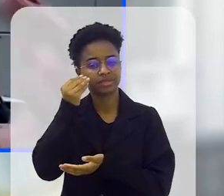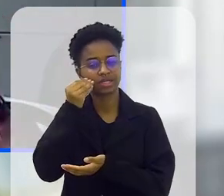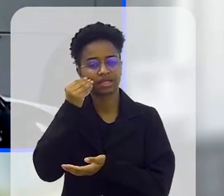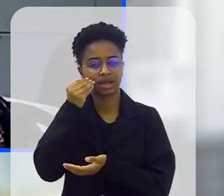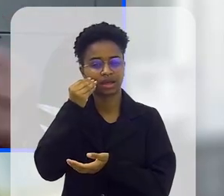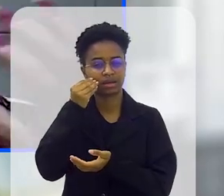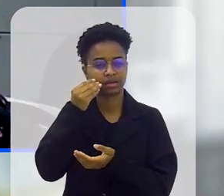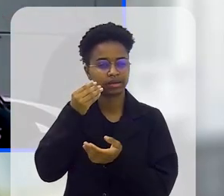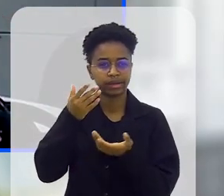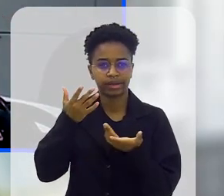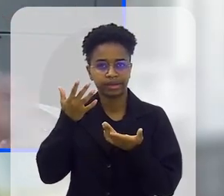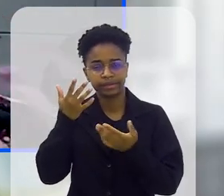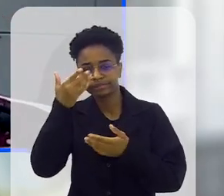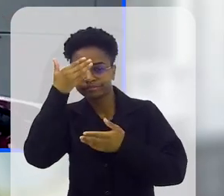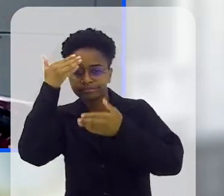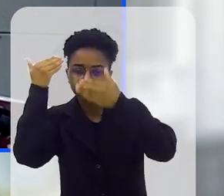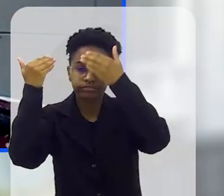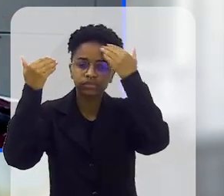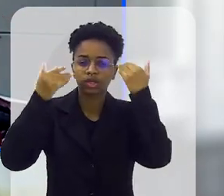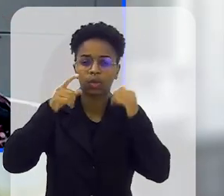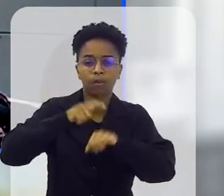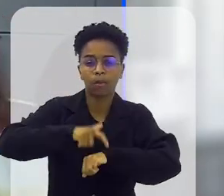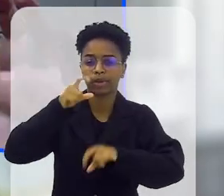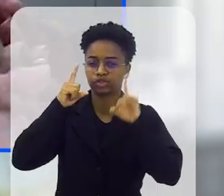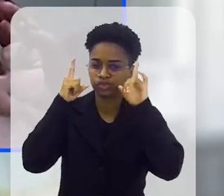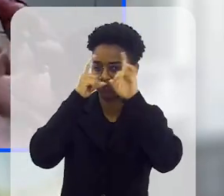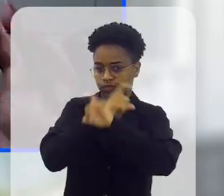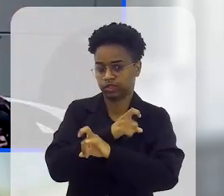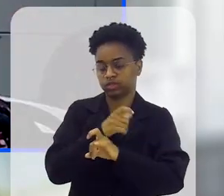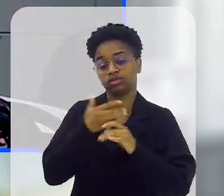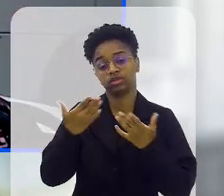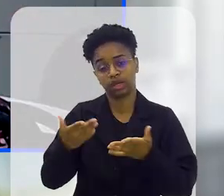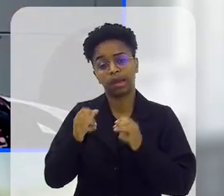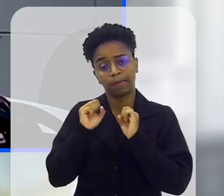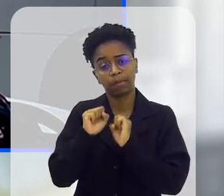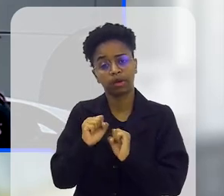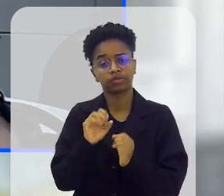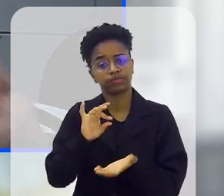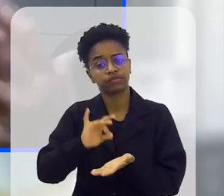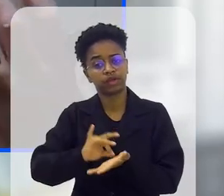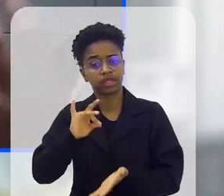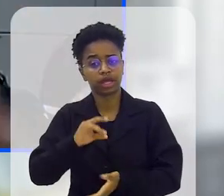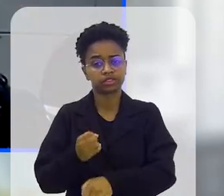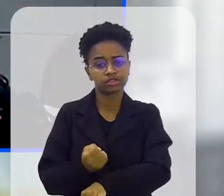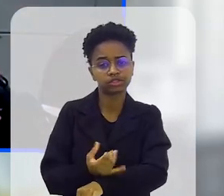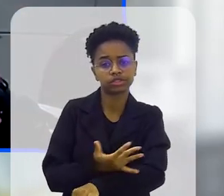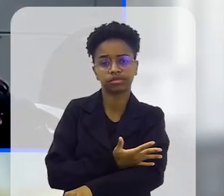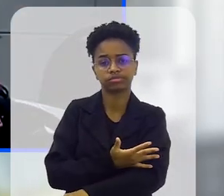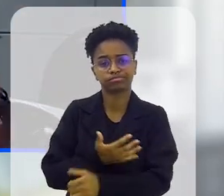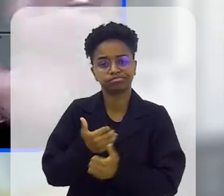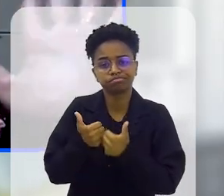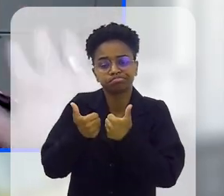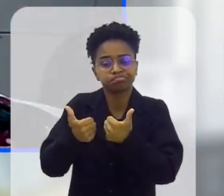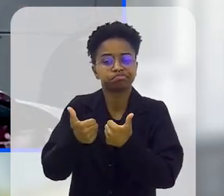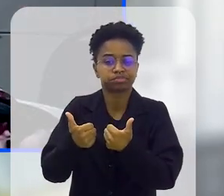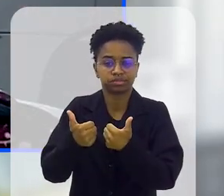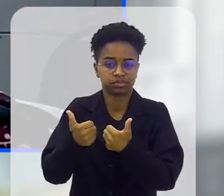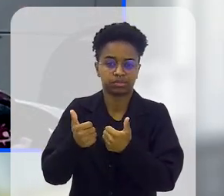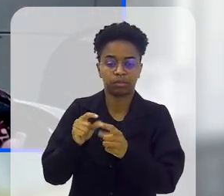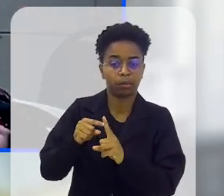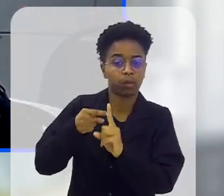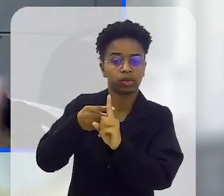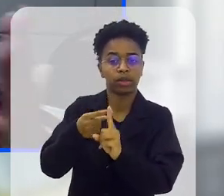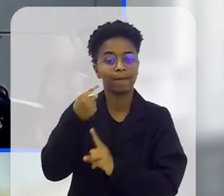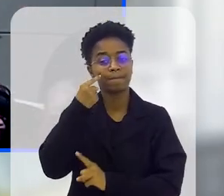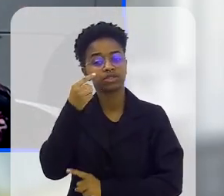da cabeça dessa criança, até dessa mãe também, esse momento difícil, elas poderem ter realmente um emocional levado